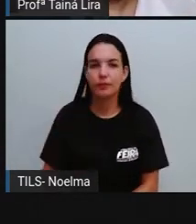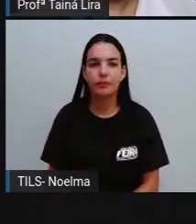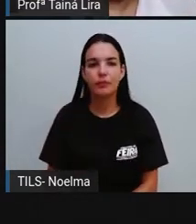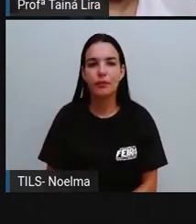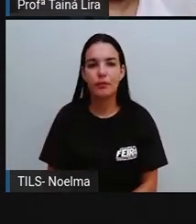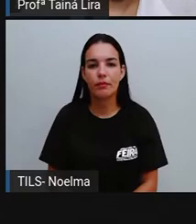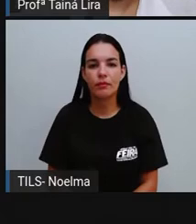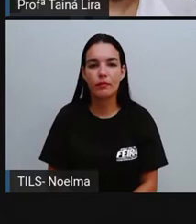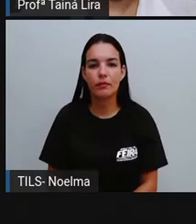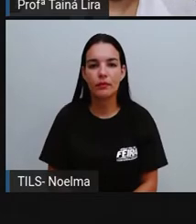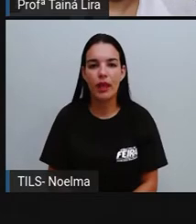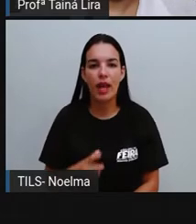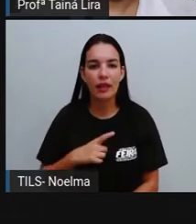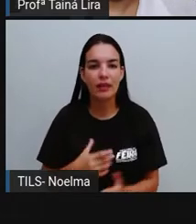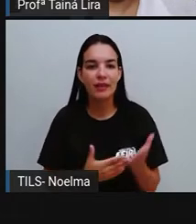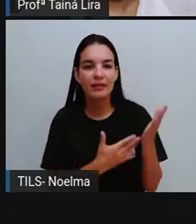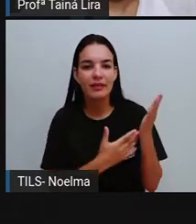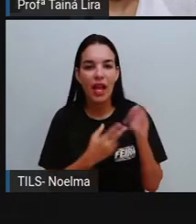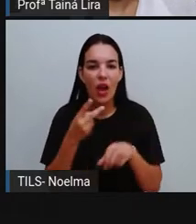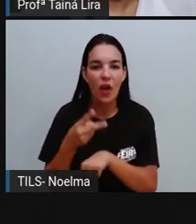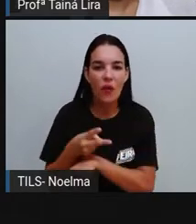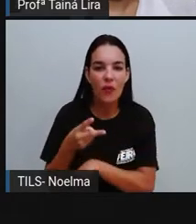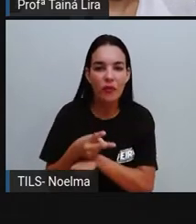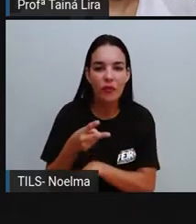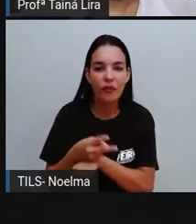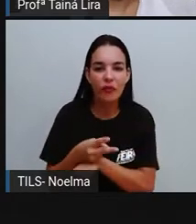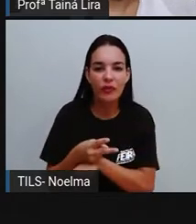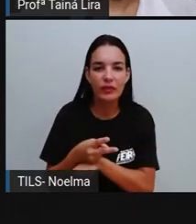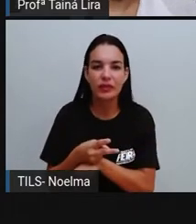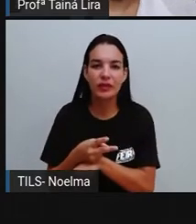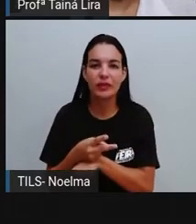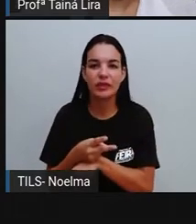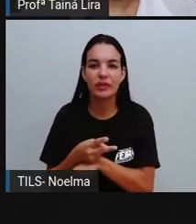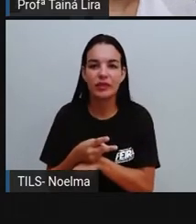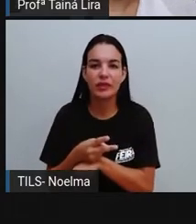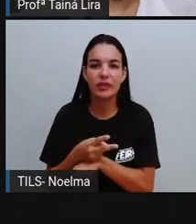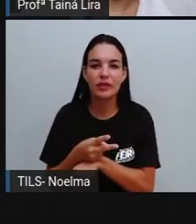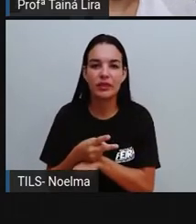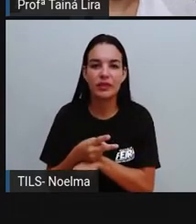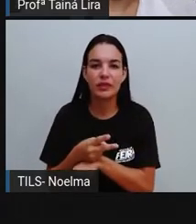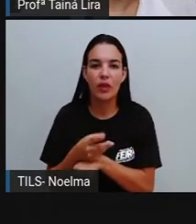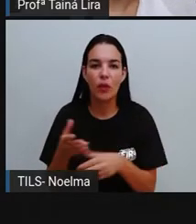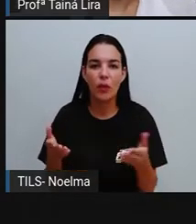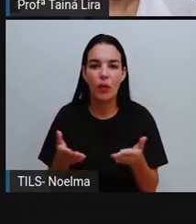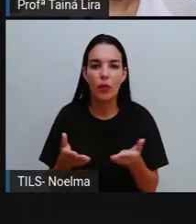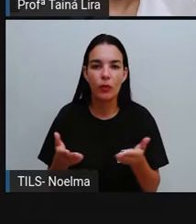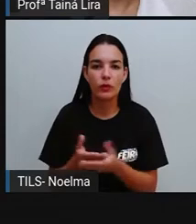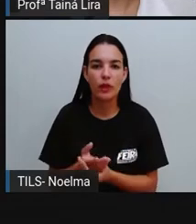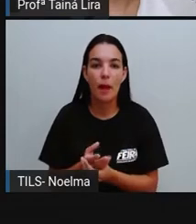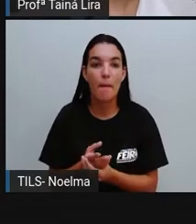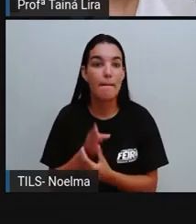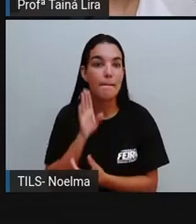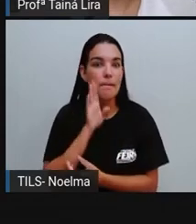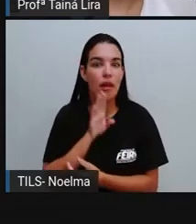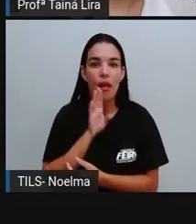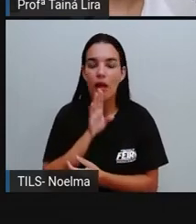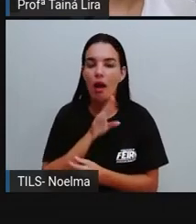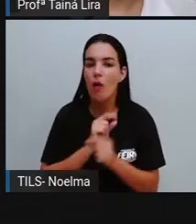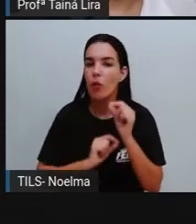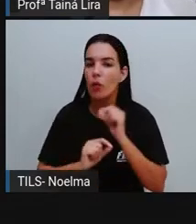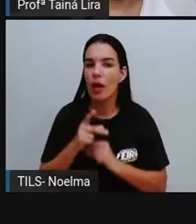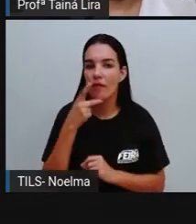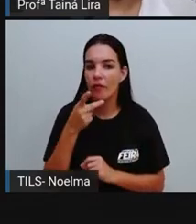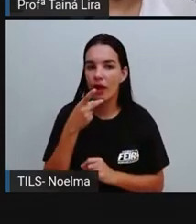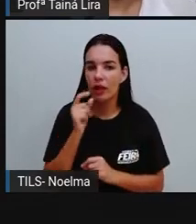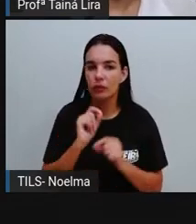E a Pró trouxe um vídeo, ó. Deixa a Pró botar aqui. Um vídeo hoje falando, é da